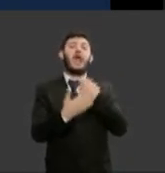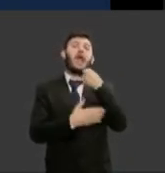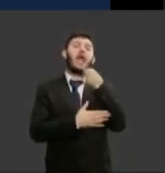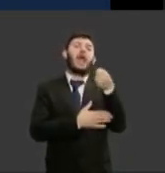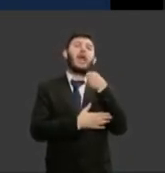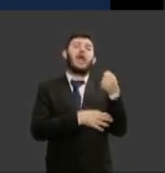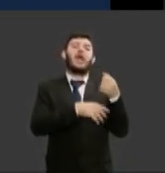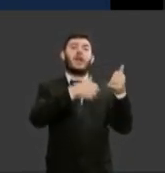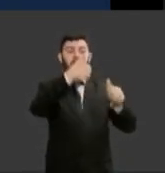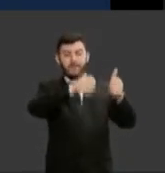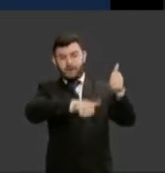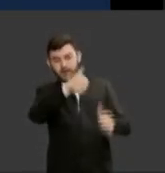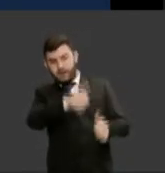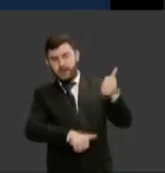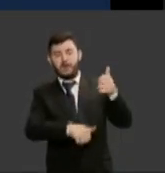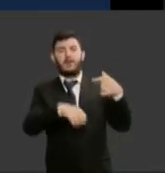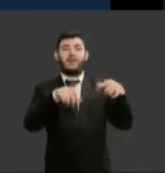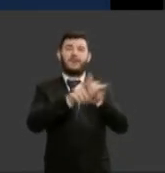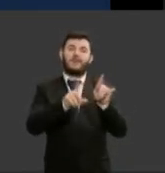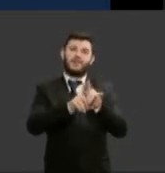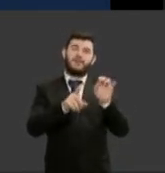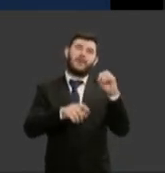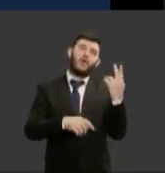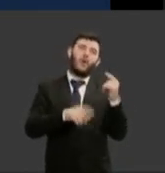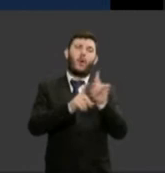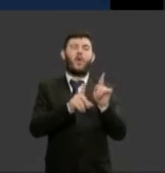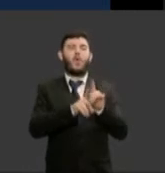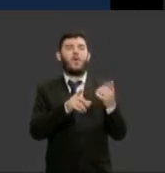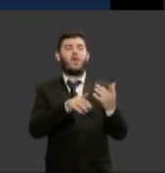característica no feminino por favor